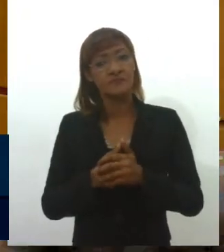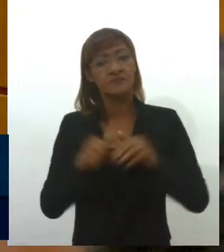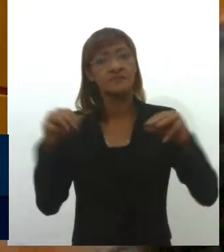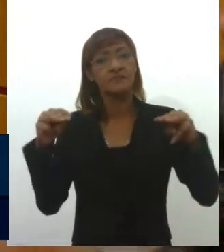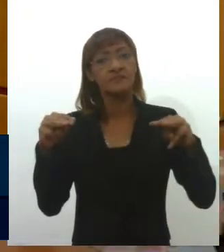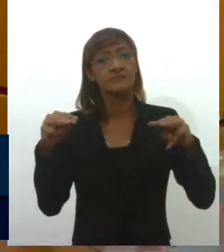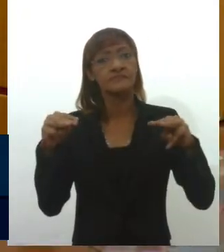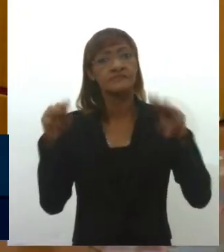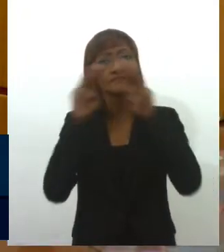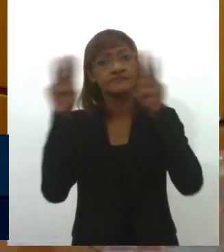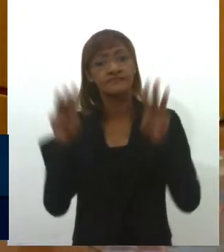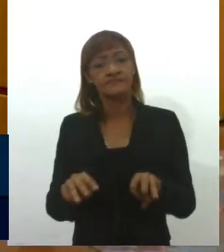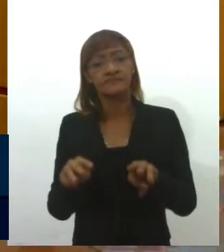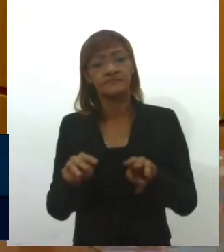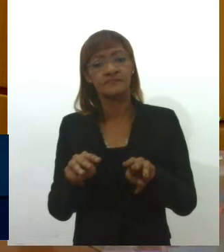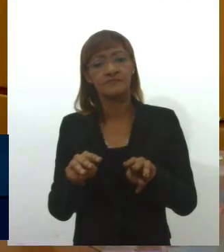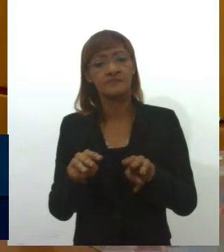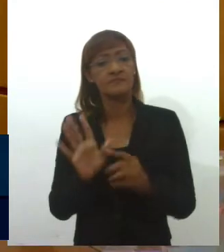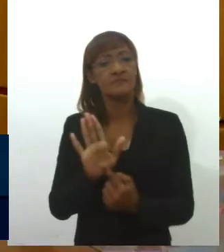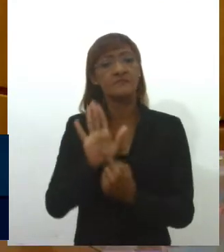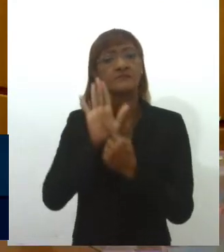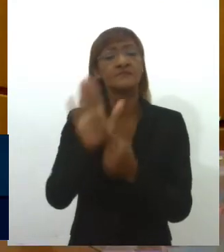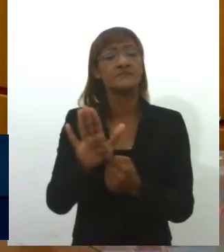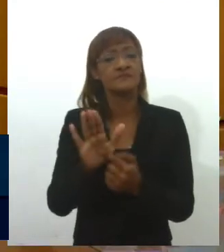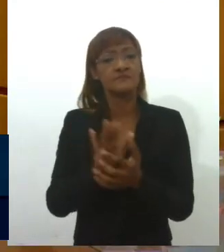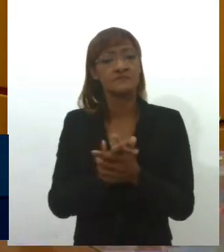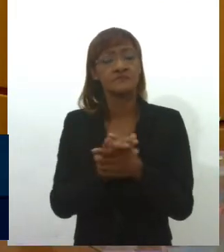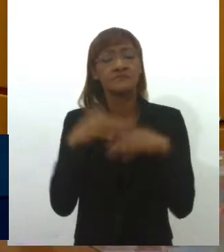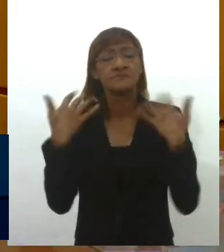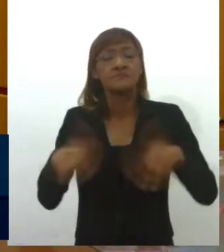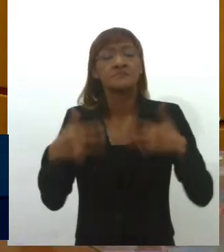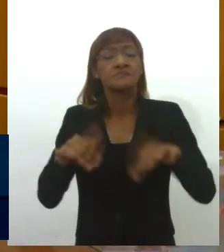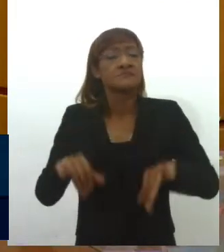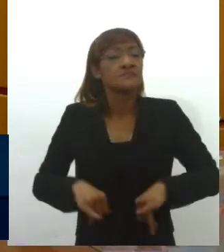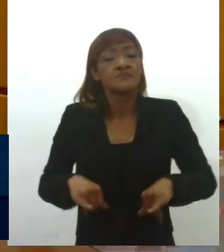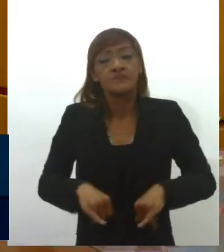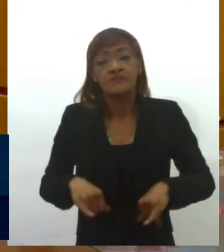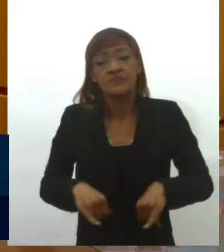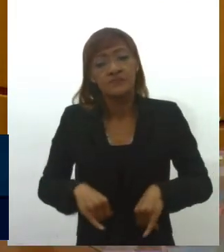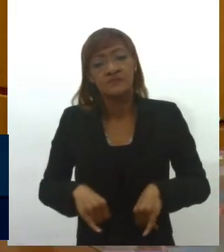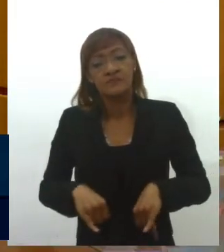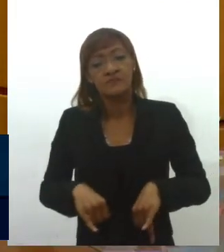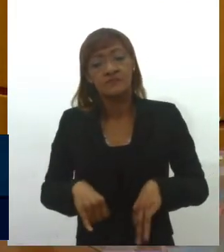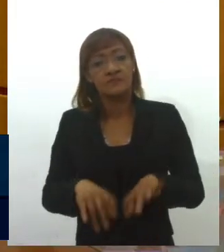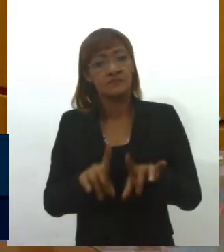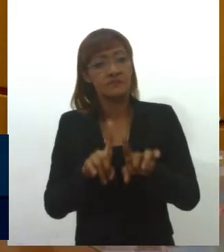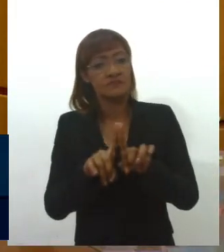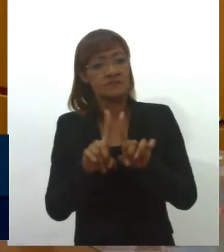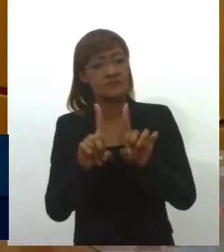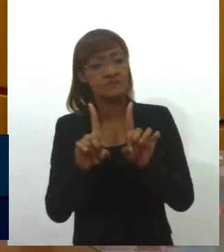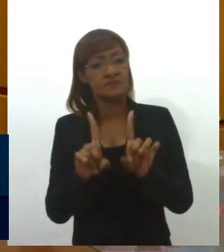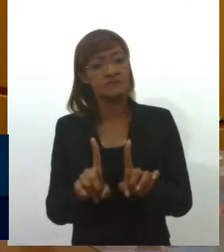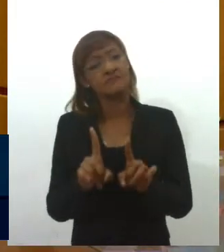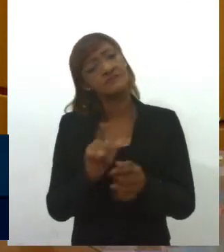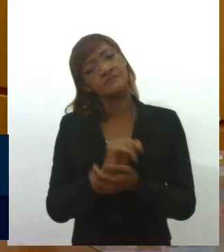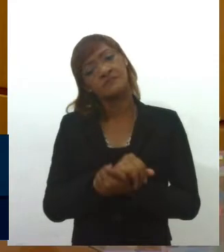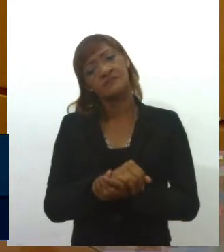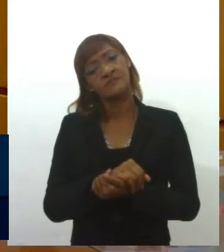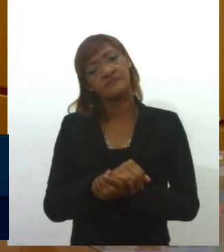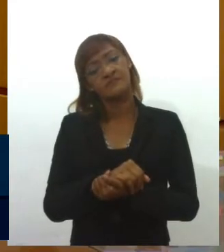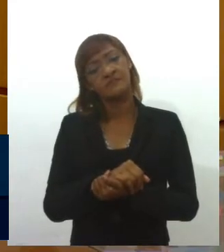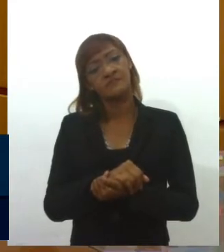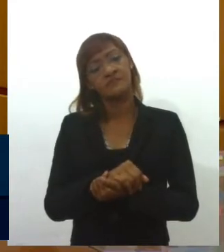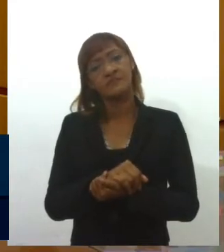que mostram o que foi essa tragédia humana do holocausto. Mas acontece que a pregação